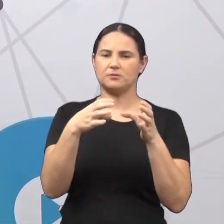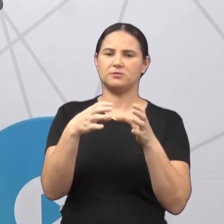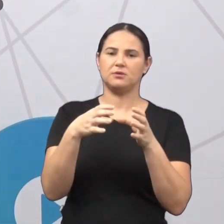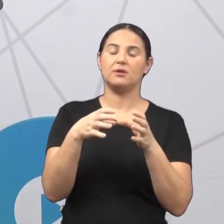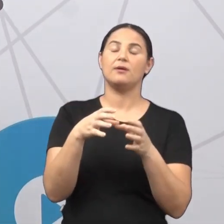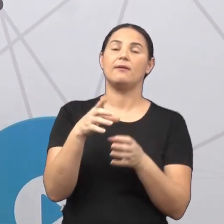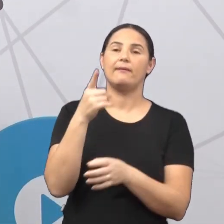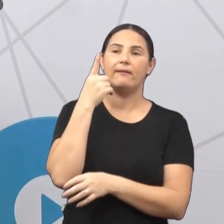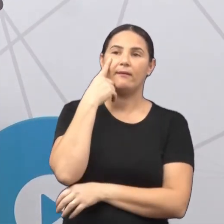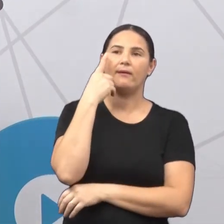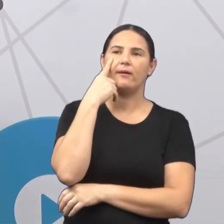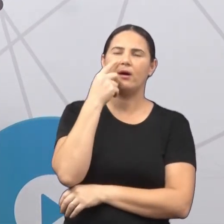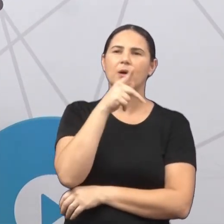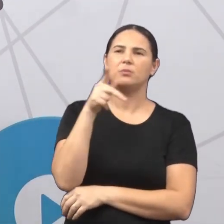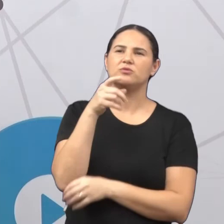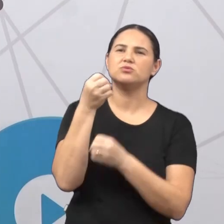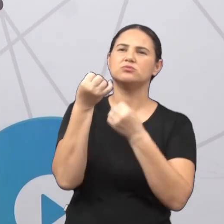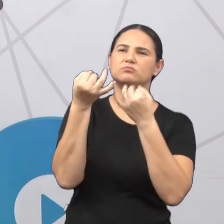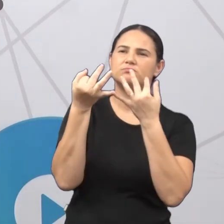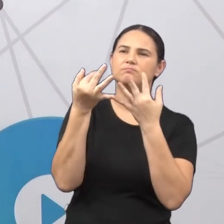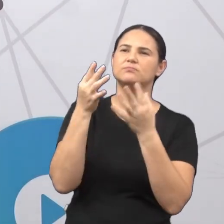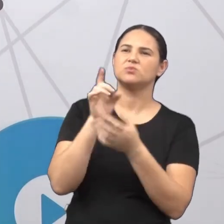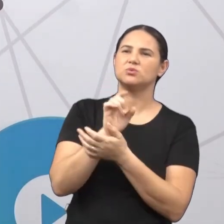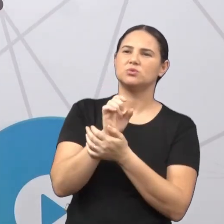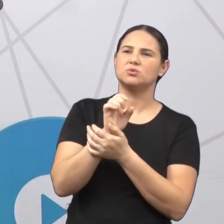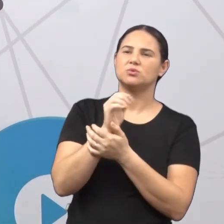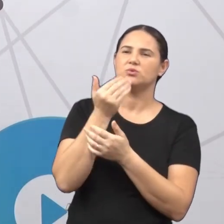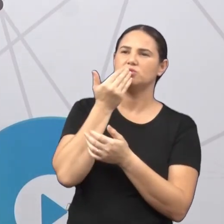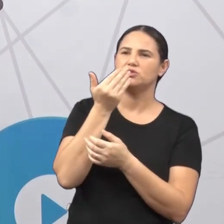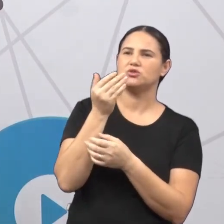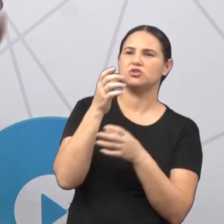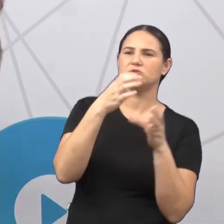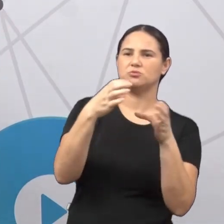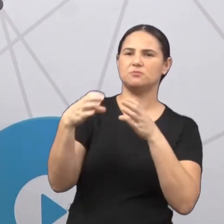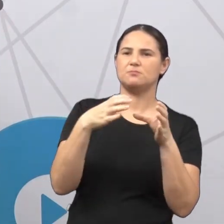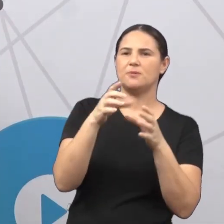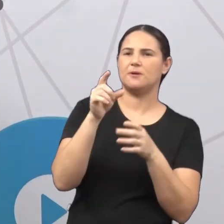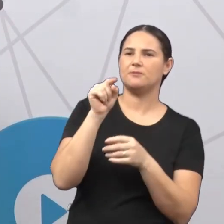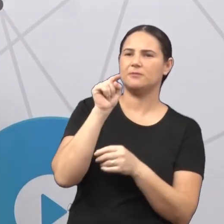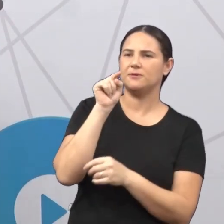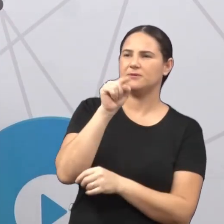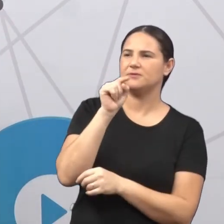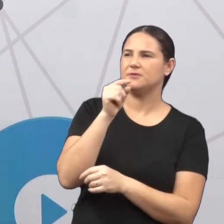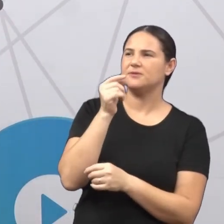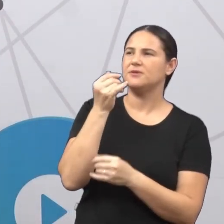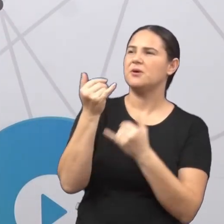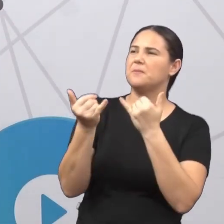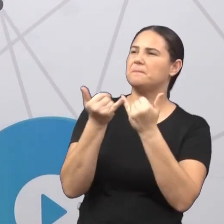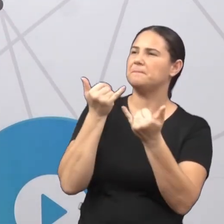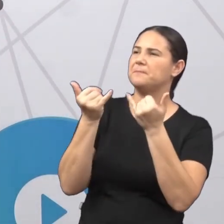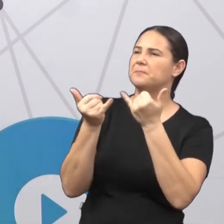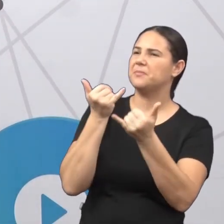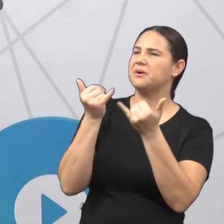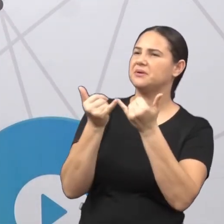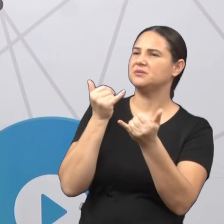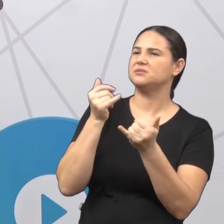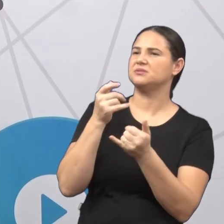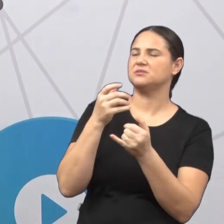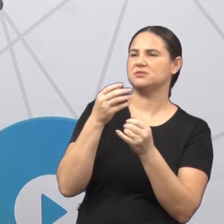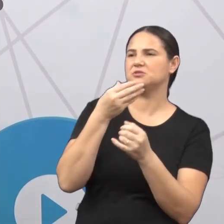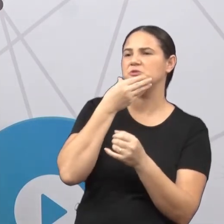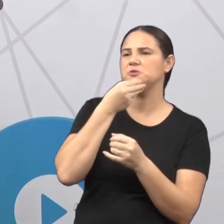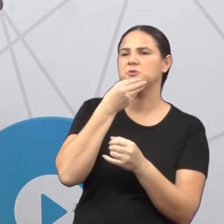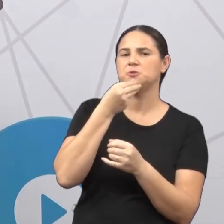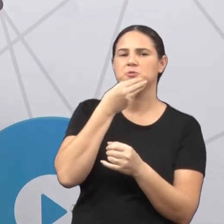é assim. O professor falou lá na aula, vários tipos de bairro, o meu bairro é um pouco parecido com o bairro do Marcelo. Ou, não, o meu bairro é bem